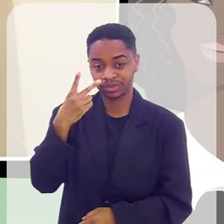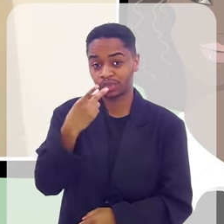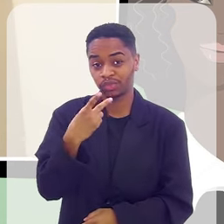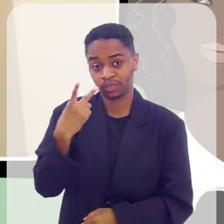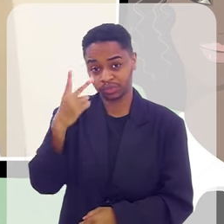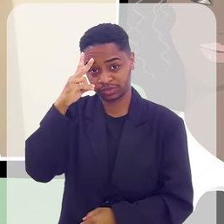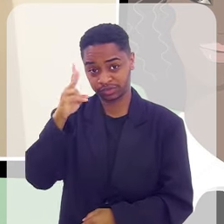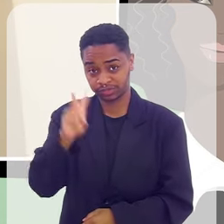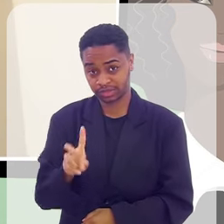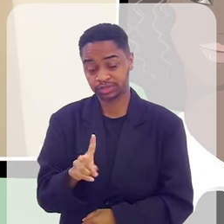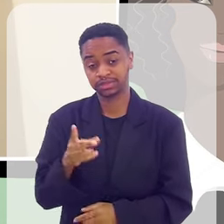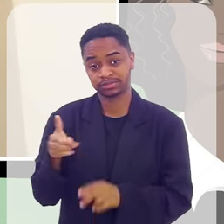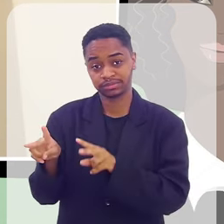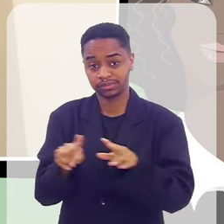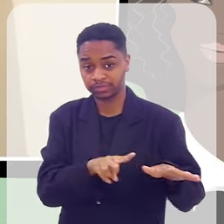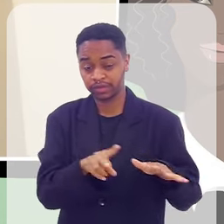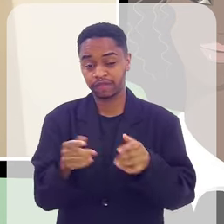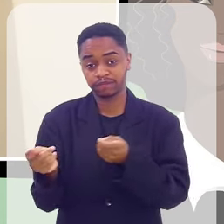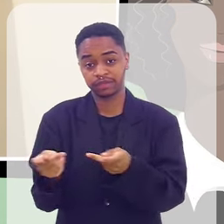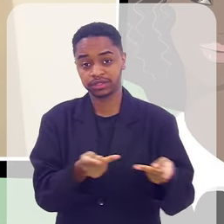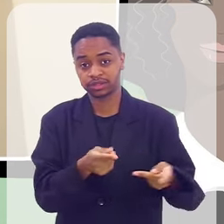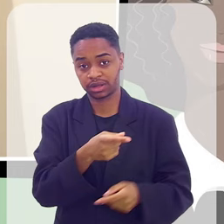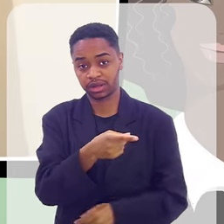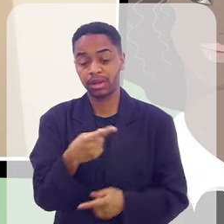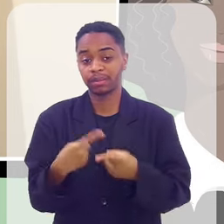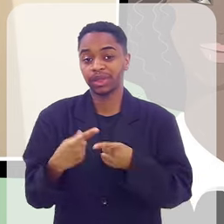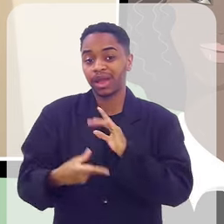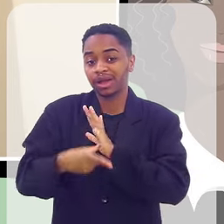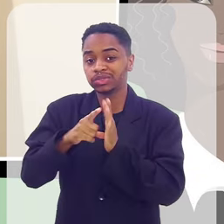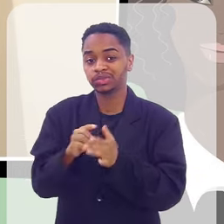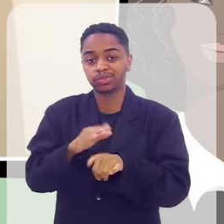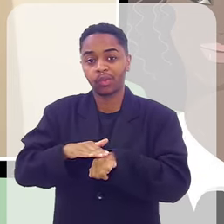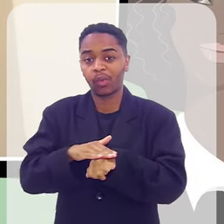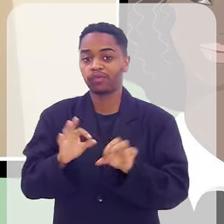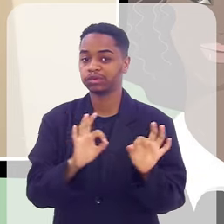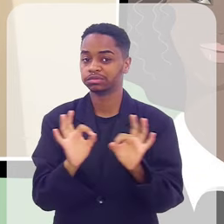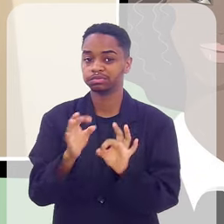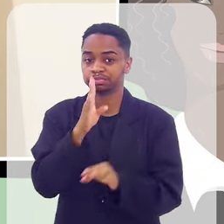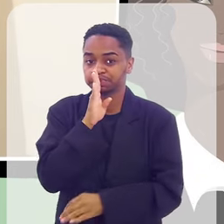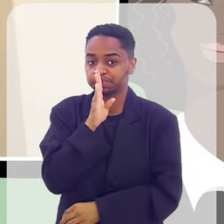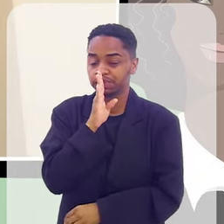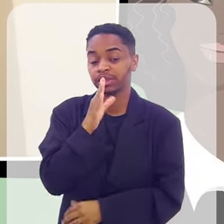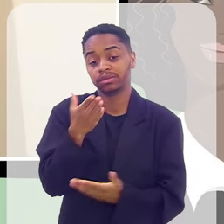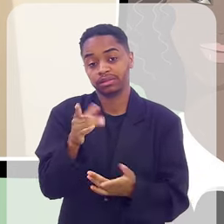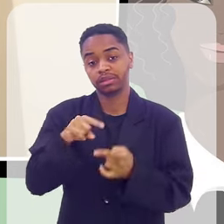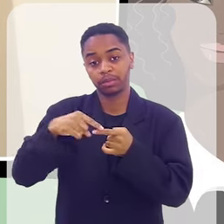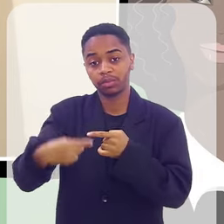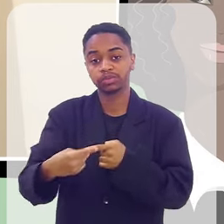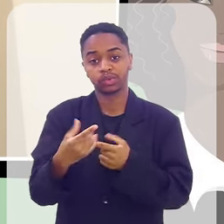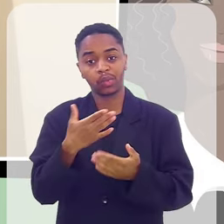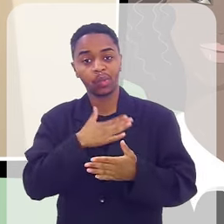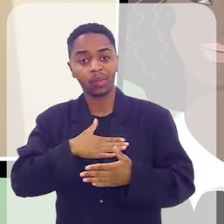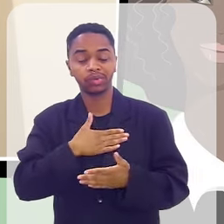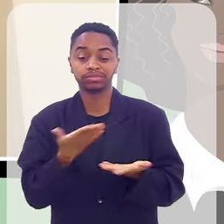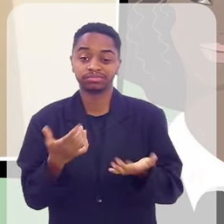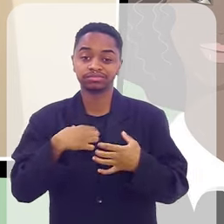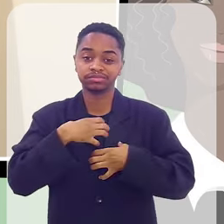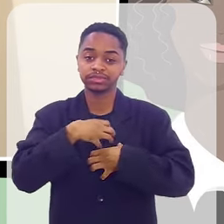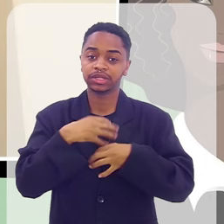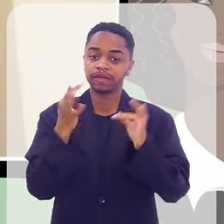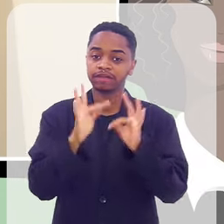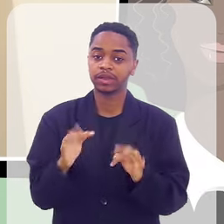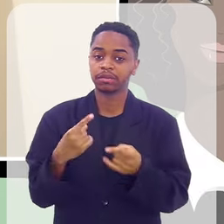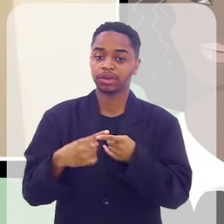na semana, porque ela queria conversar comigo, né? E, antes, ela não conversava nada, assim. E aí, eu fiquei feliz, porque, assim, eu estou fazendo o meu trabalho.